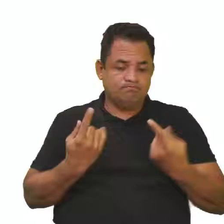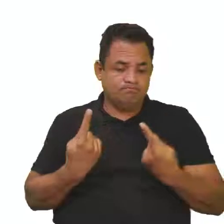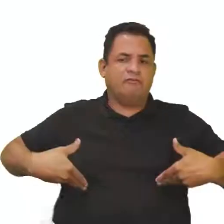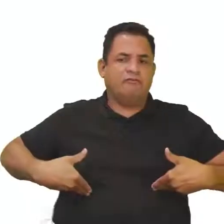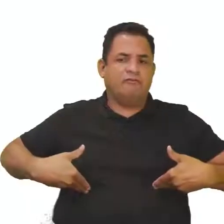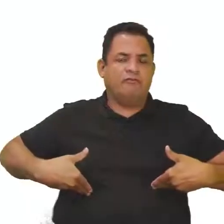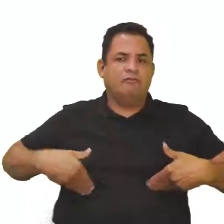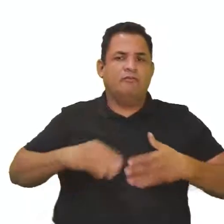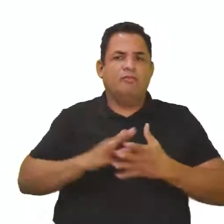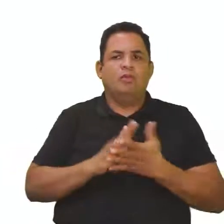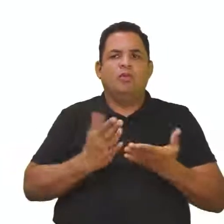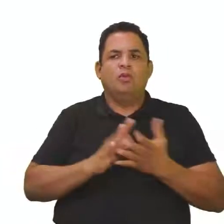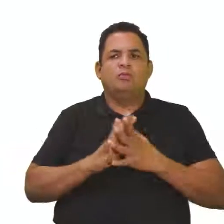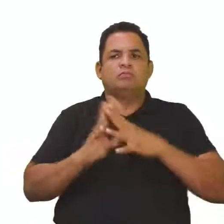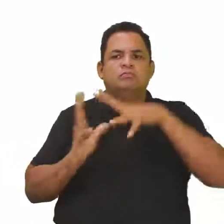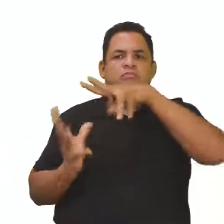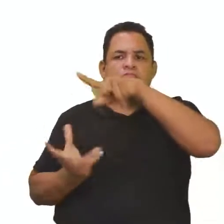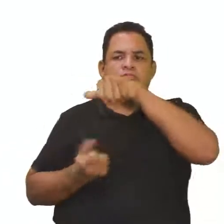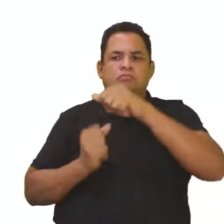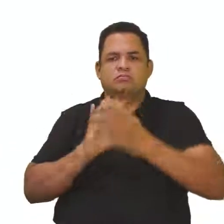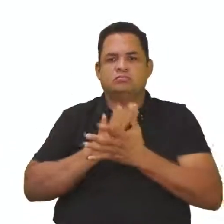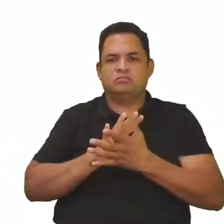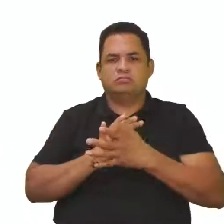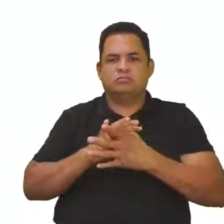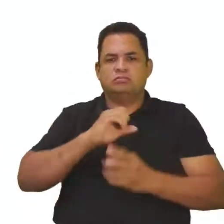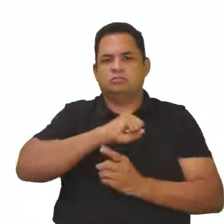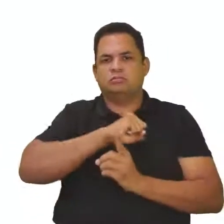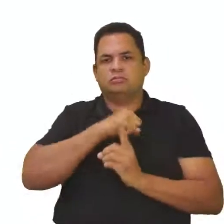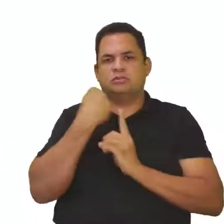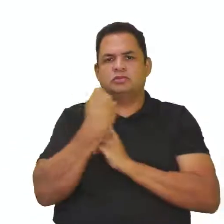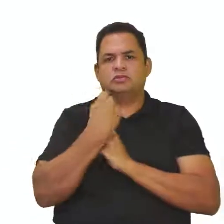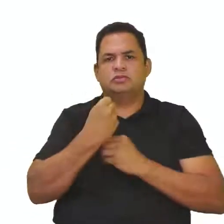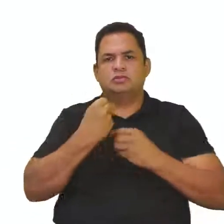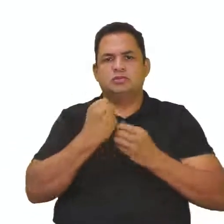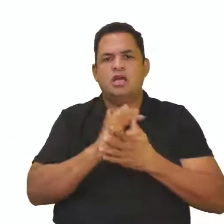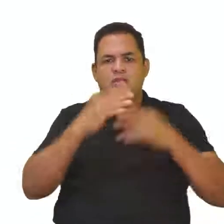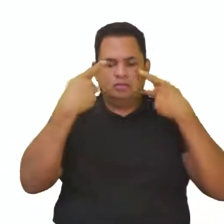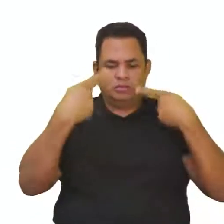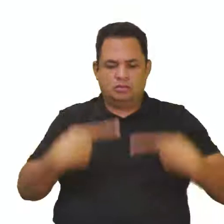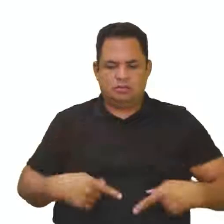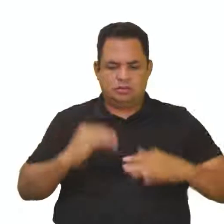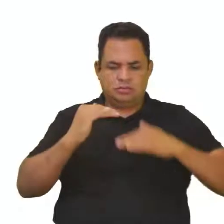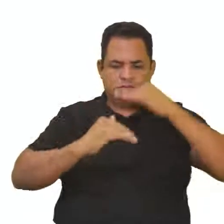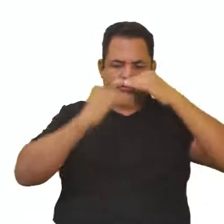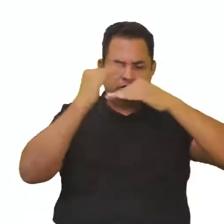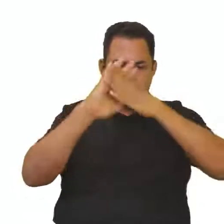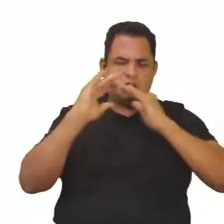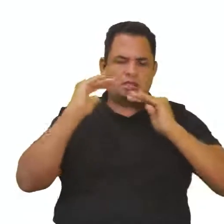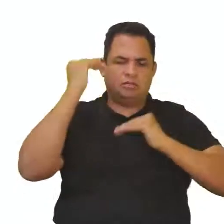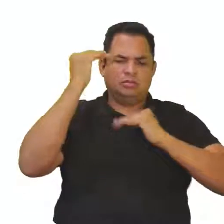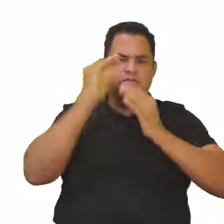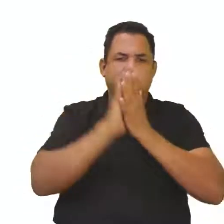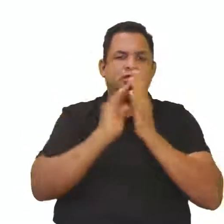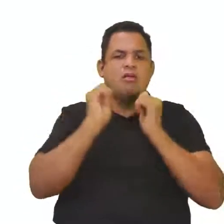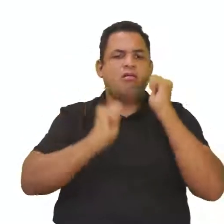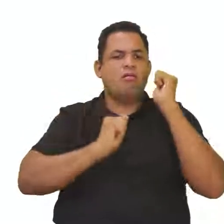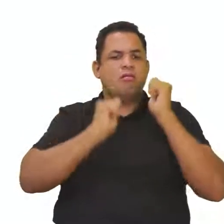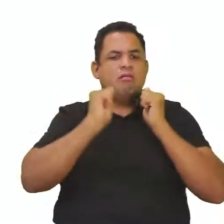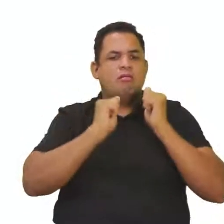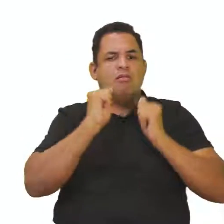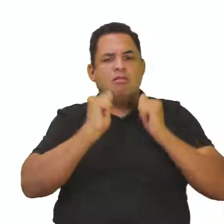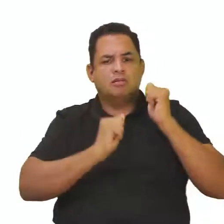mundo, as sociedades humanas desenvolveram a capacidade de produzir mais alimentos.